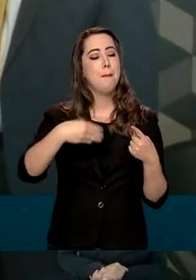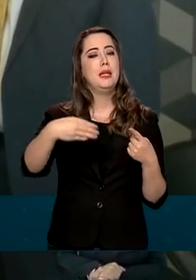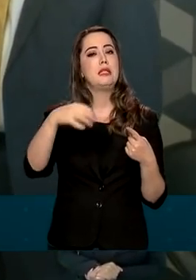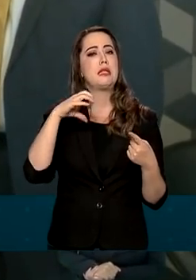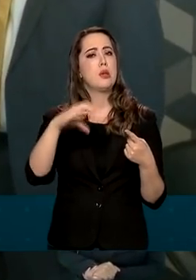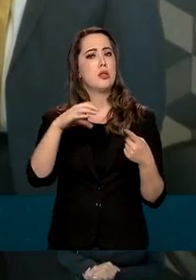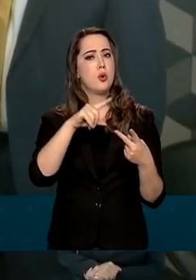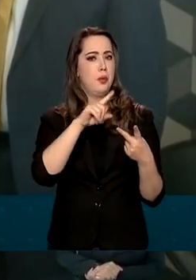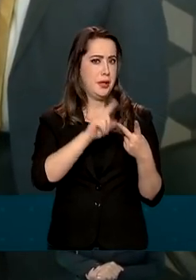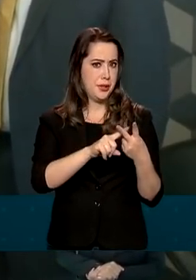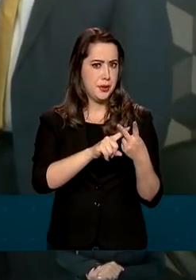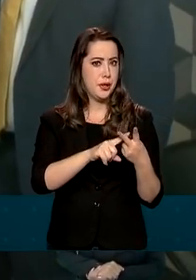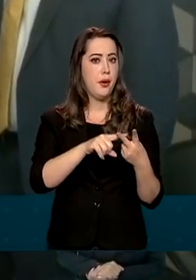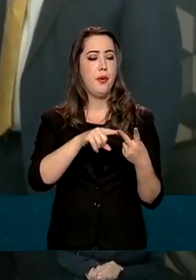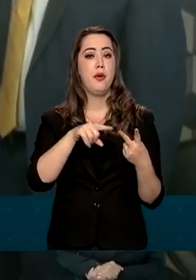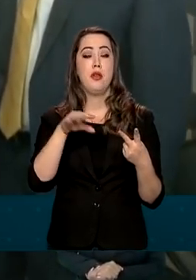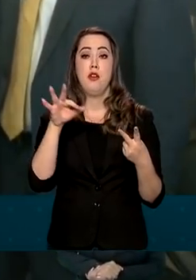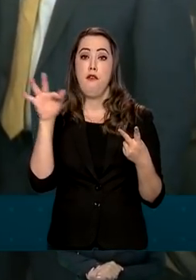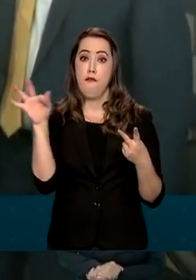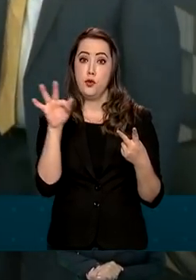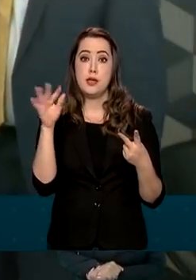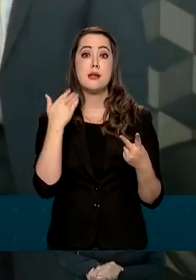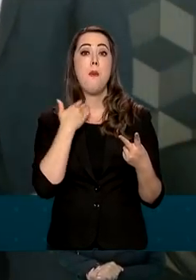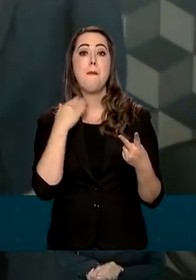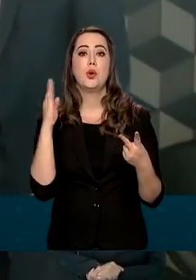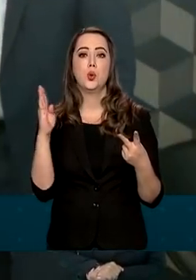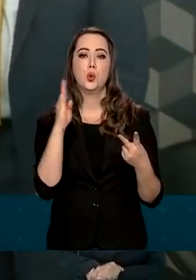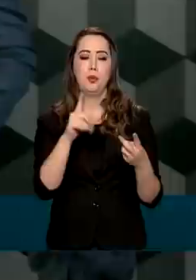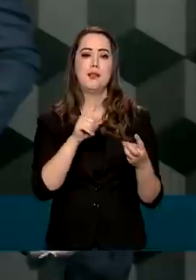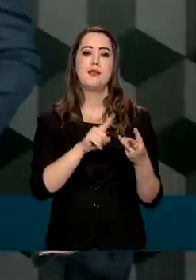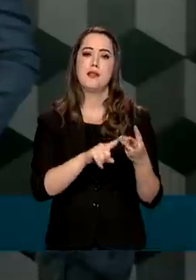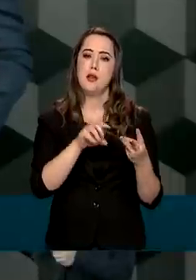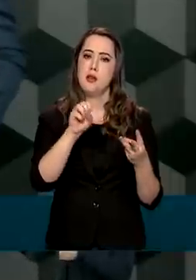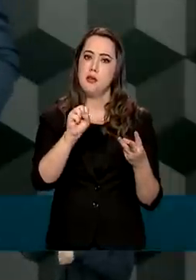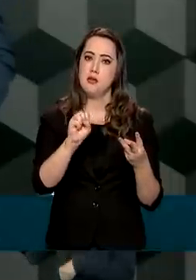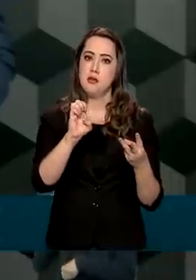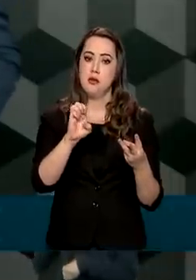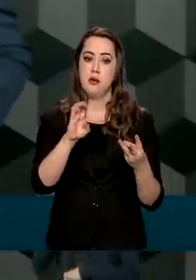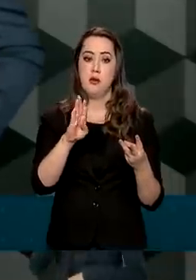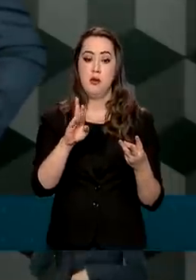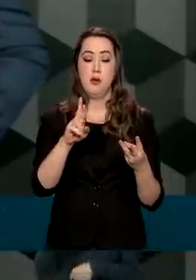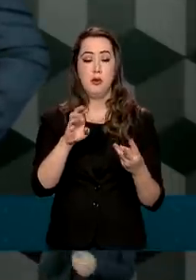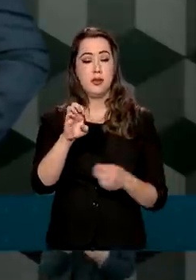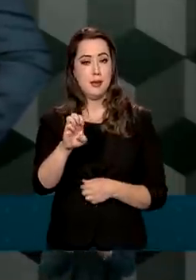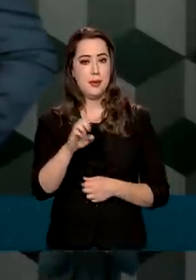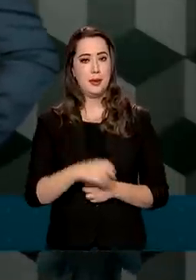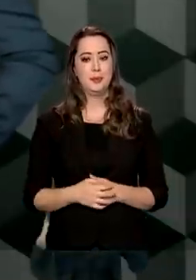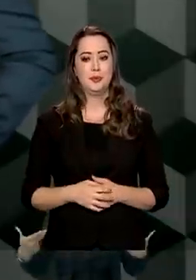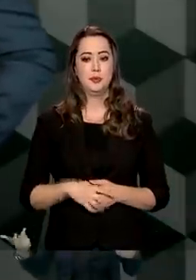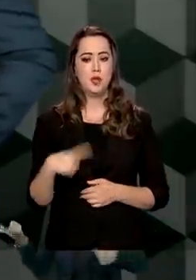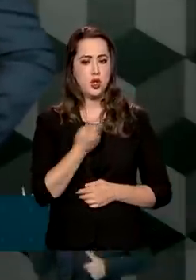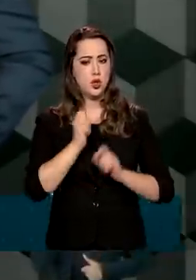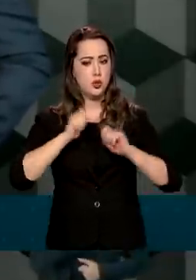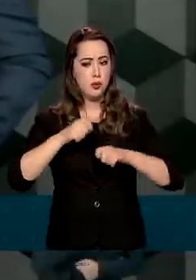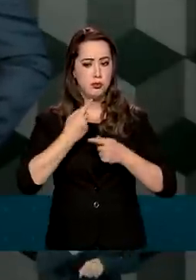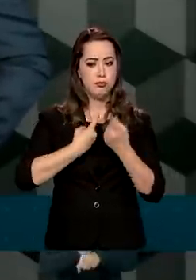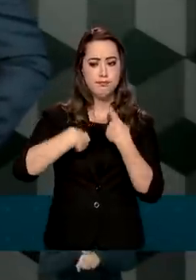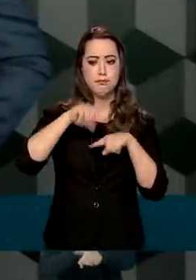das Comunicações, a Fundação Banco do Brasil e o SEBRAE. A gente tem tudo para sair desse